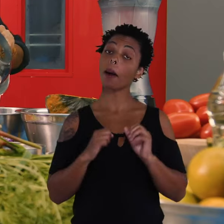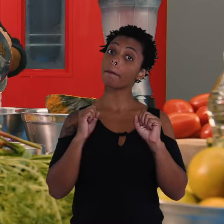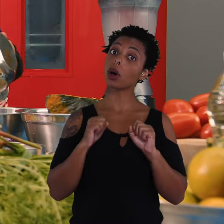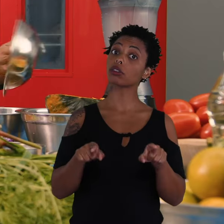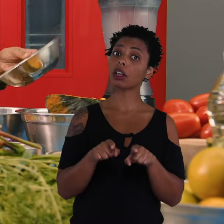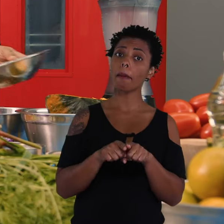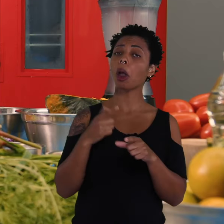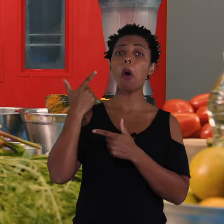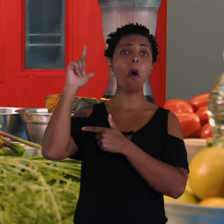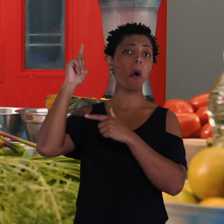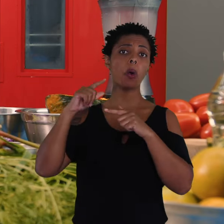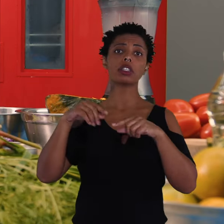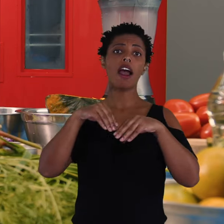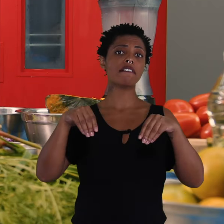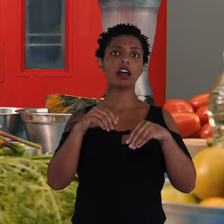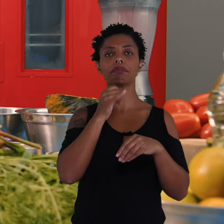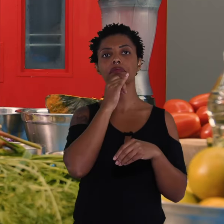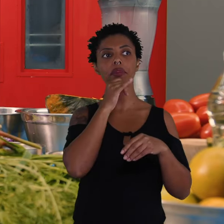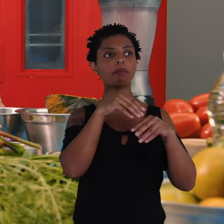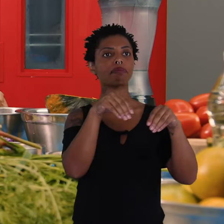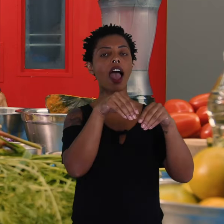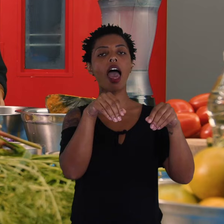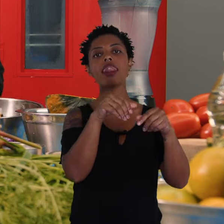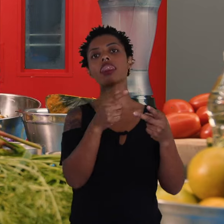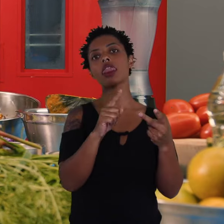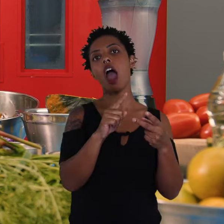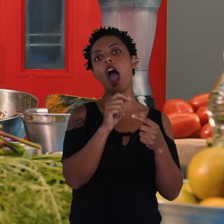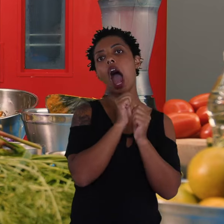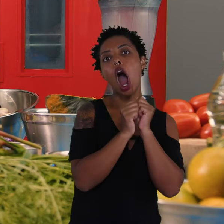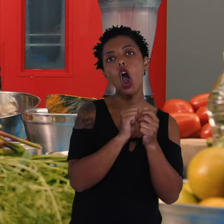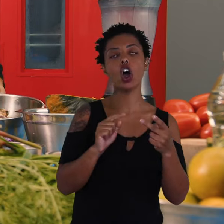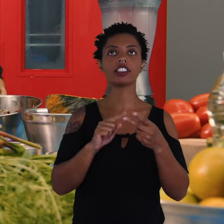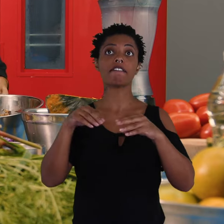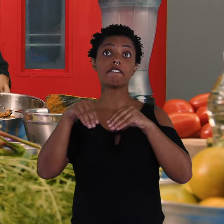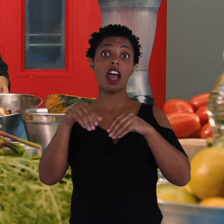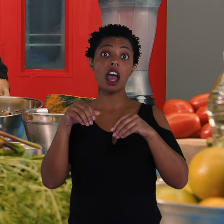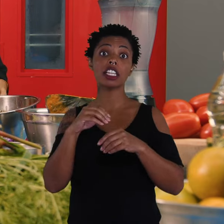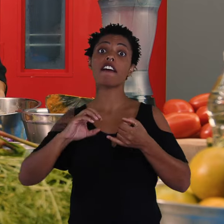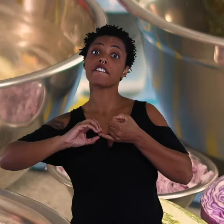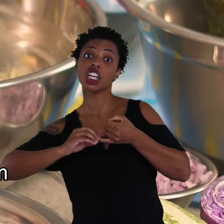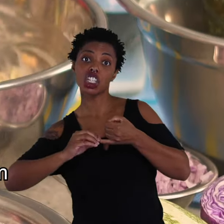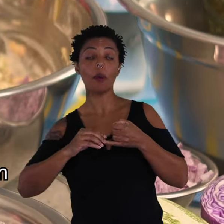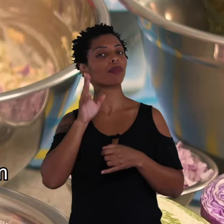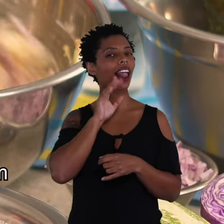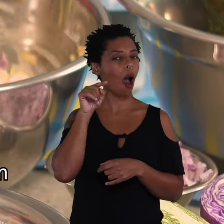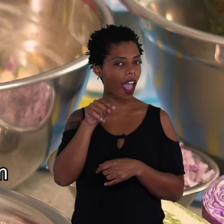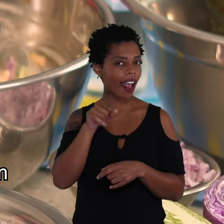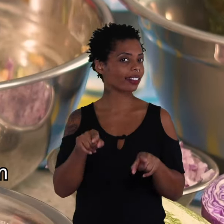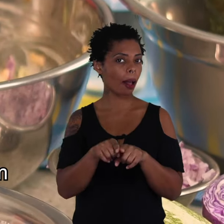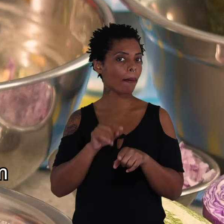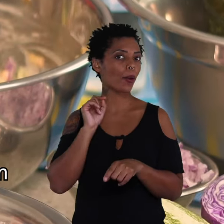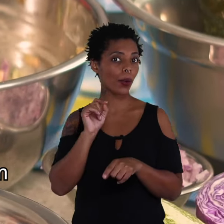Você poderia fazer também com outras farinhas, com farinha de arroz, com farinha de feijão. O legal